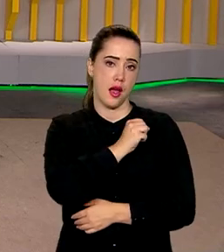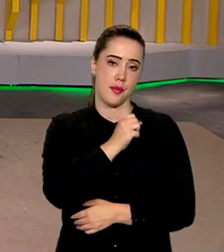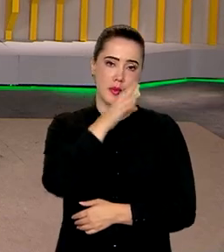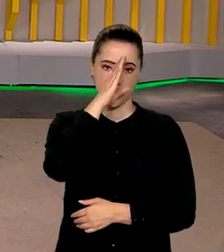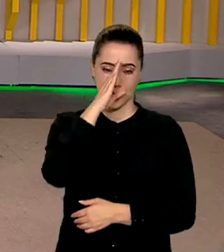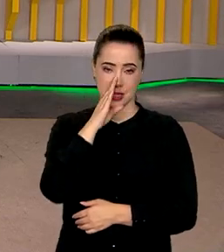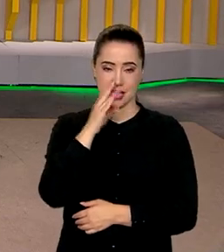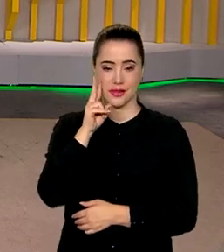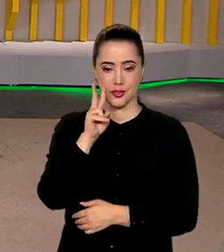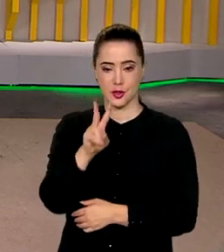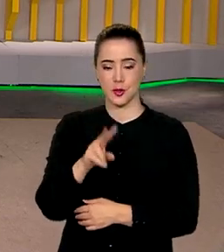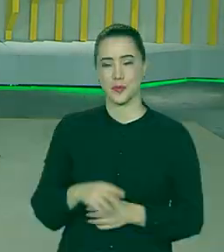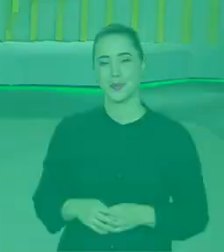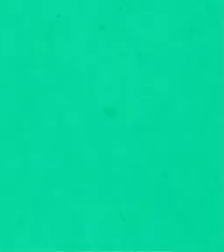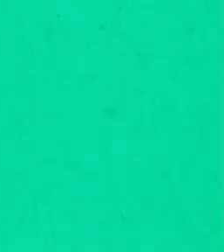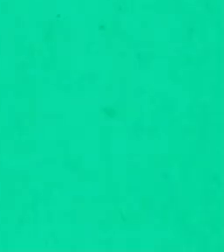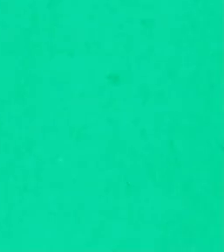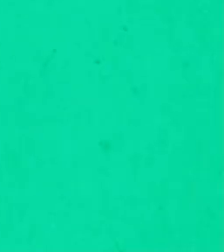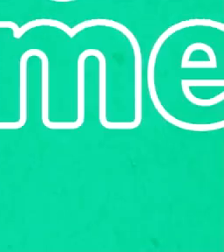e gratuita.